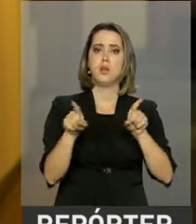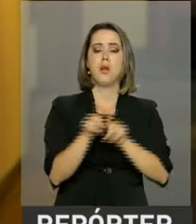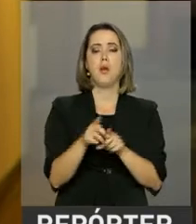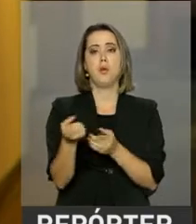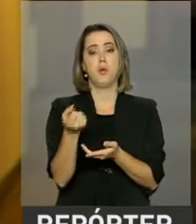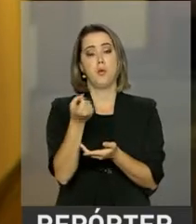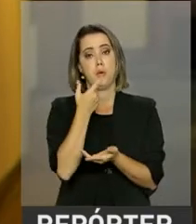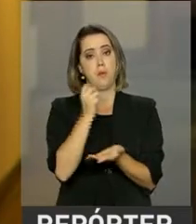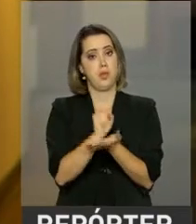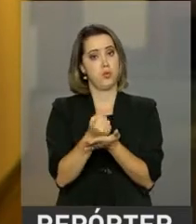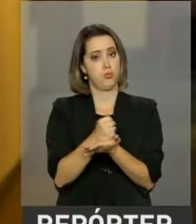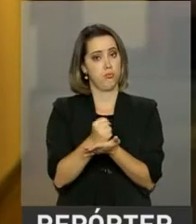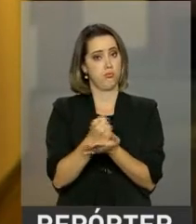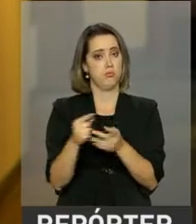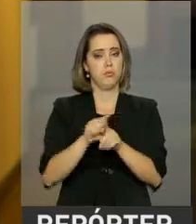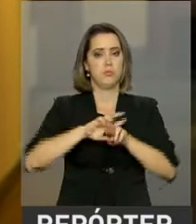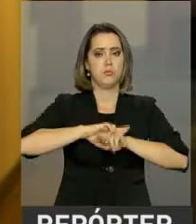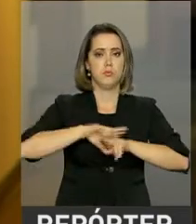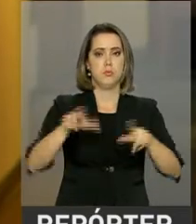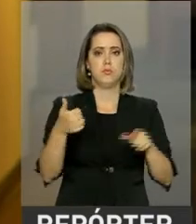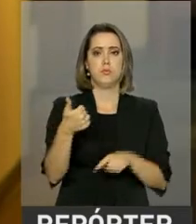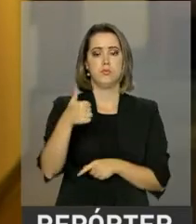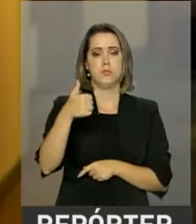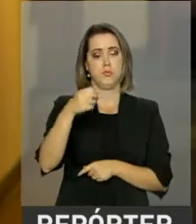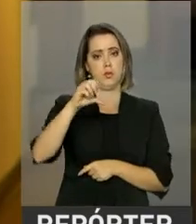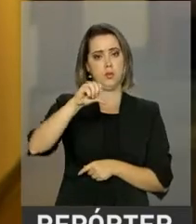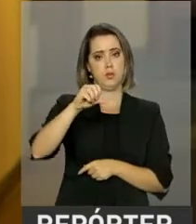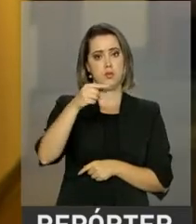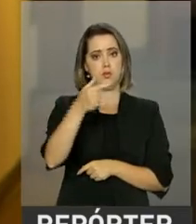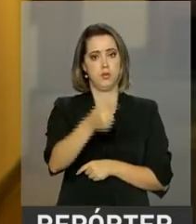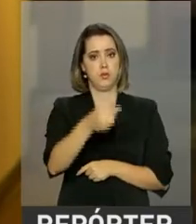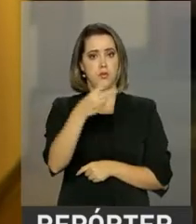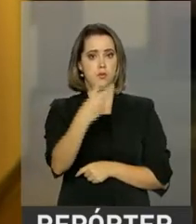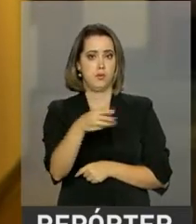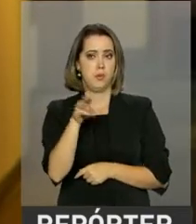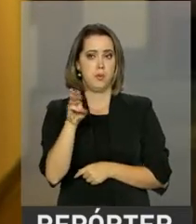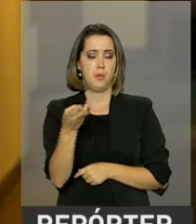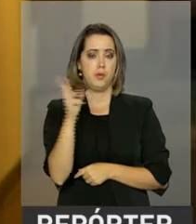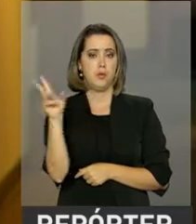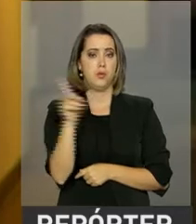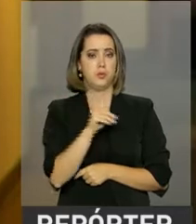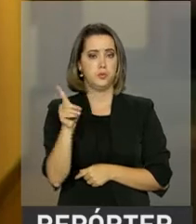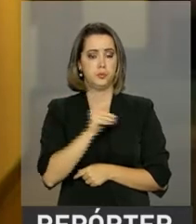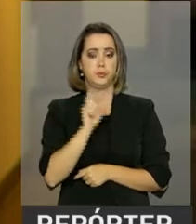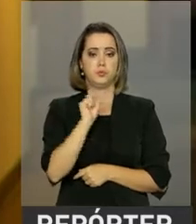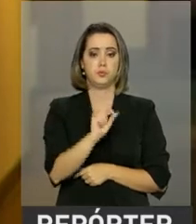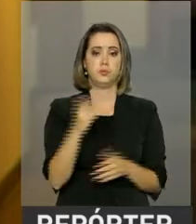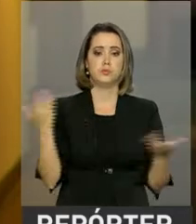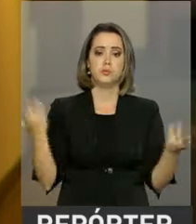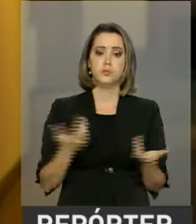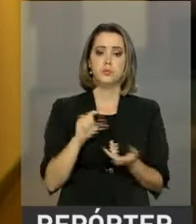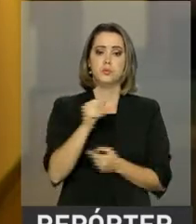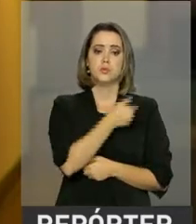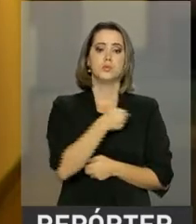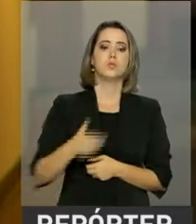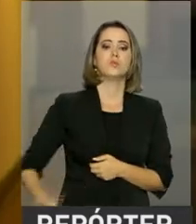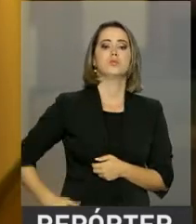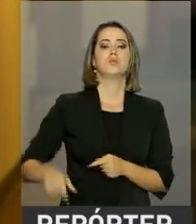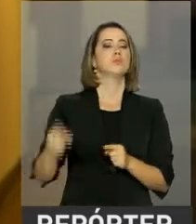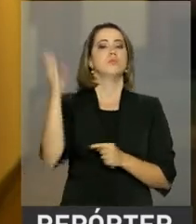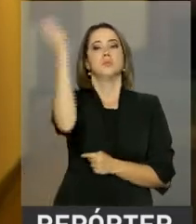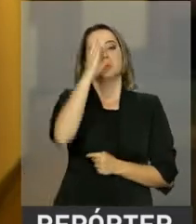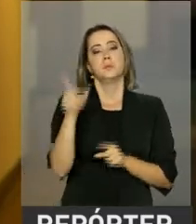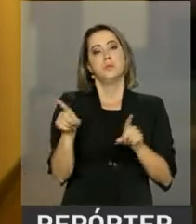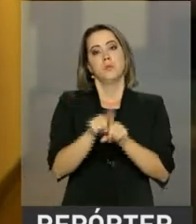manufaturados no valor de 972 milhões de dólares. E recentemente, o governo brasileiro também